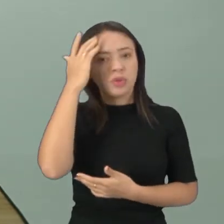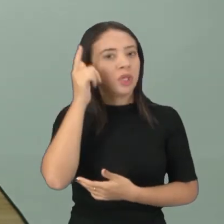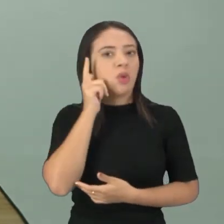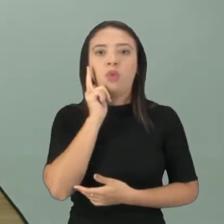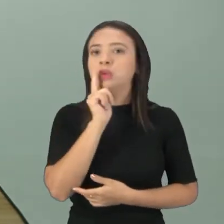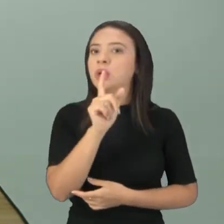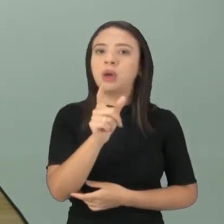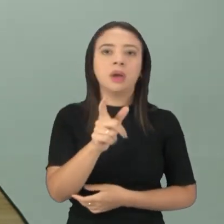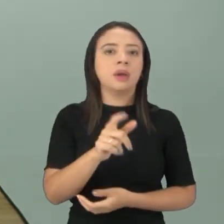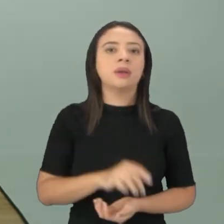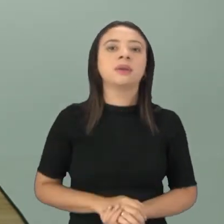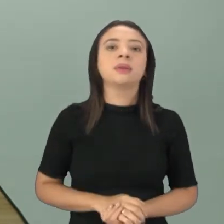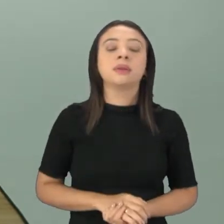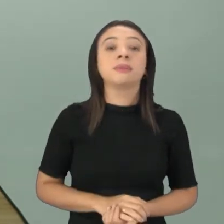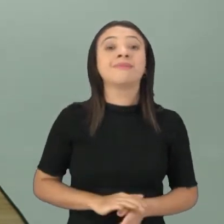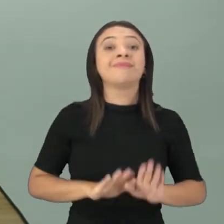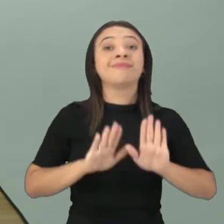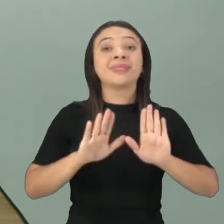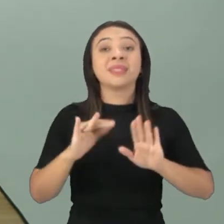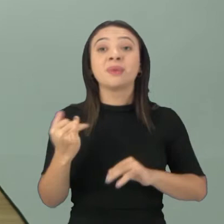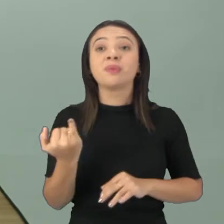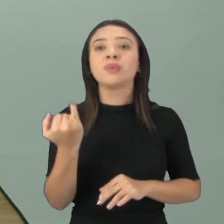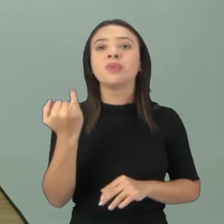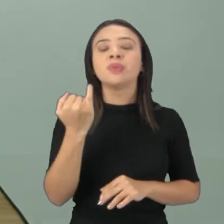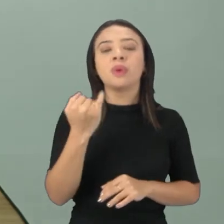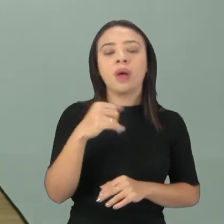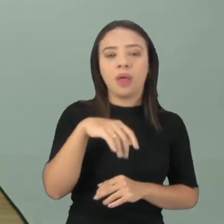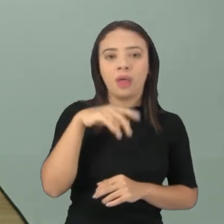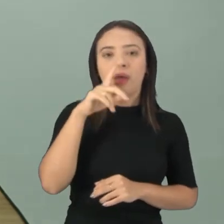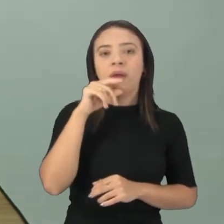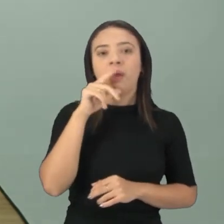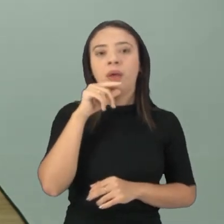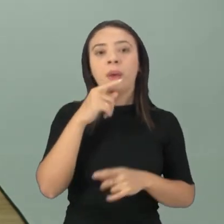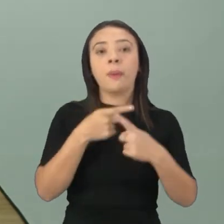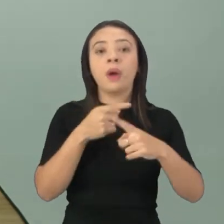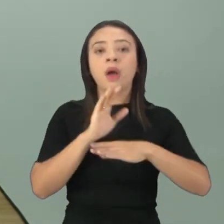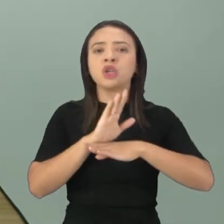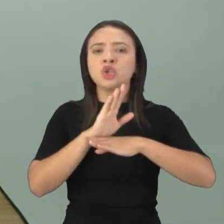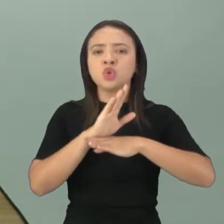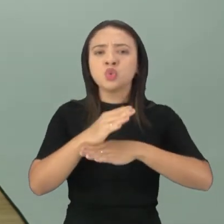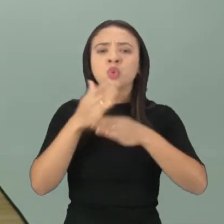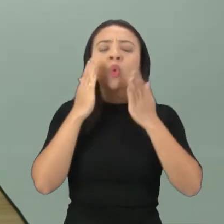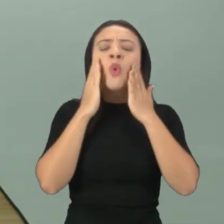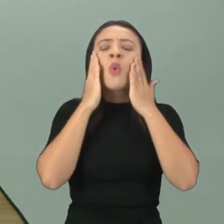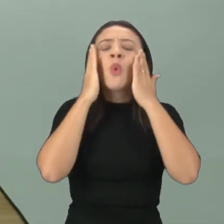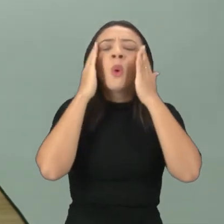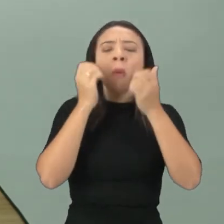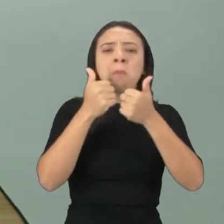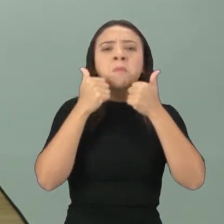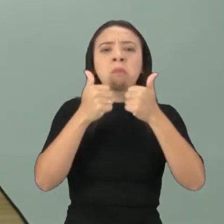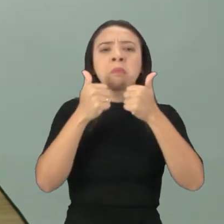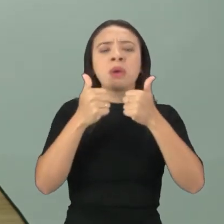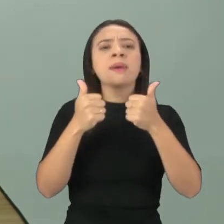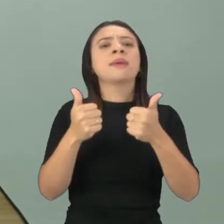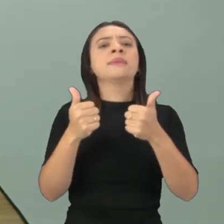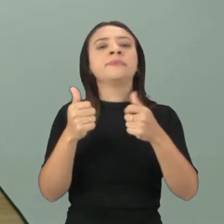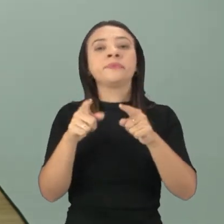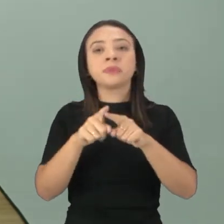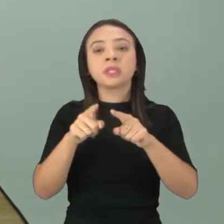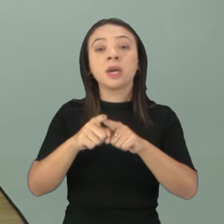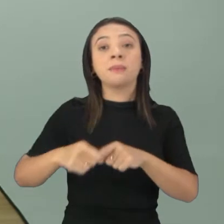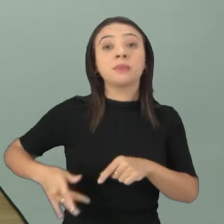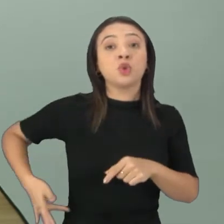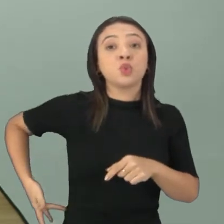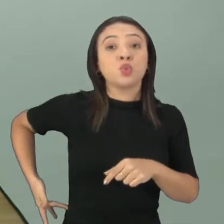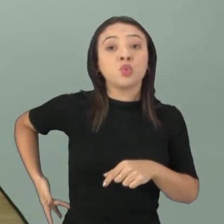objetivo. E aí, é muito importante a gente tomar água, porque ela ajuda na pele, ela ajuda na hidratação, ela ajuda os